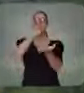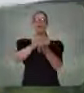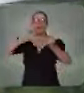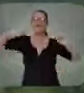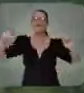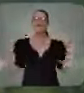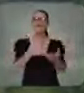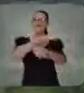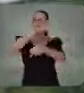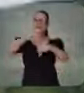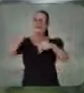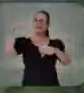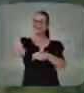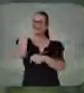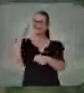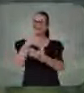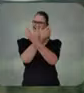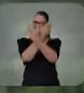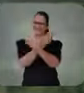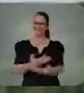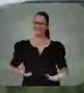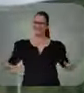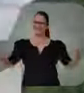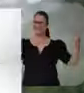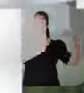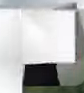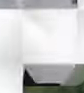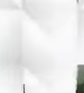Viva Pernambuco. Viva a pátria brasileira.